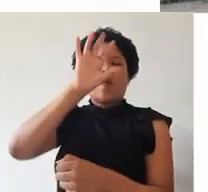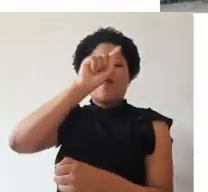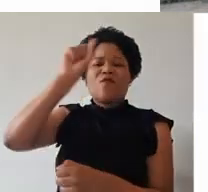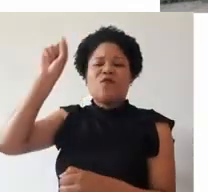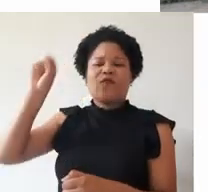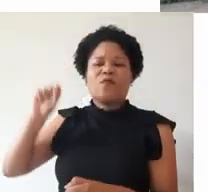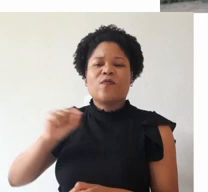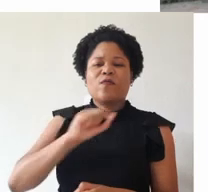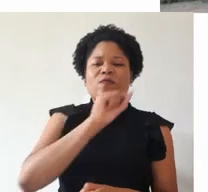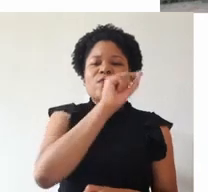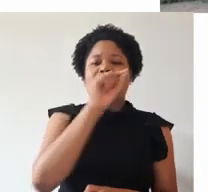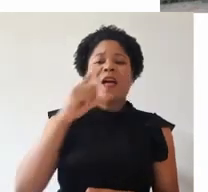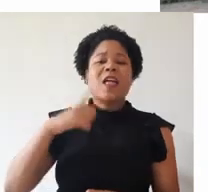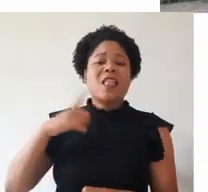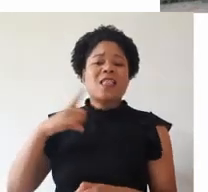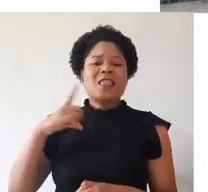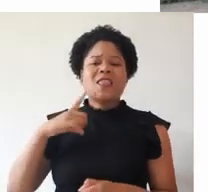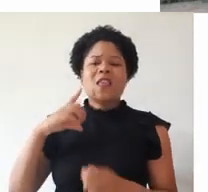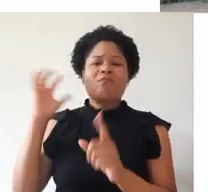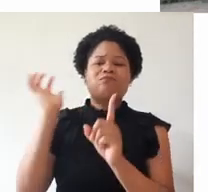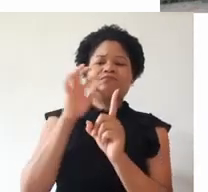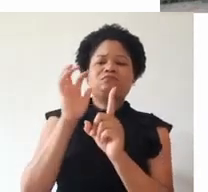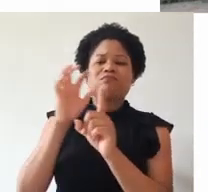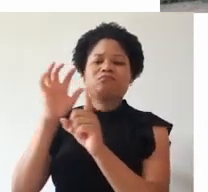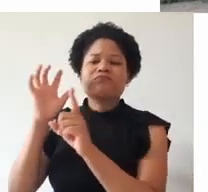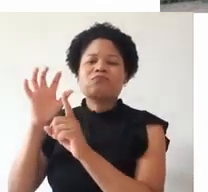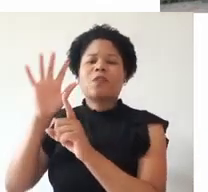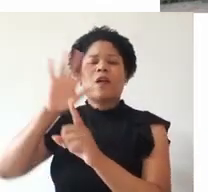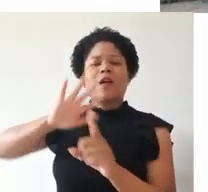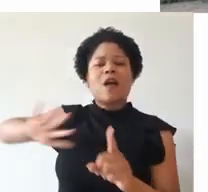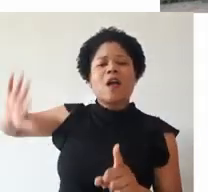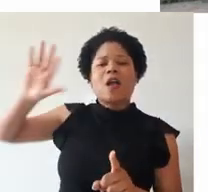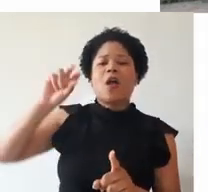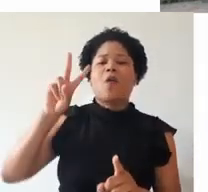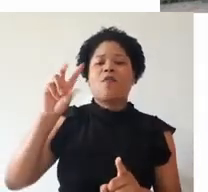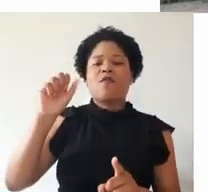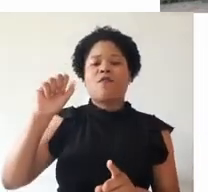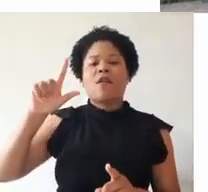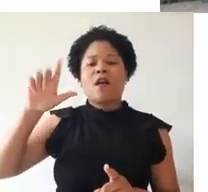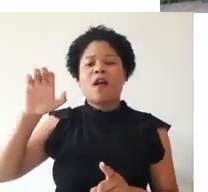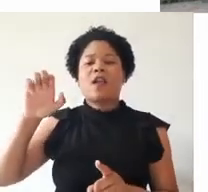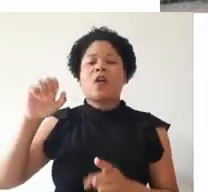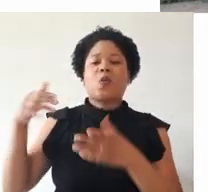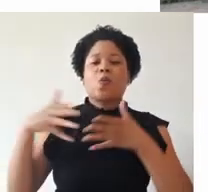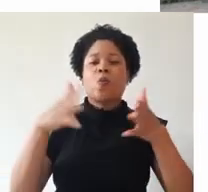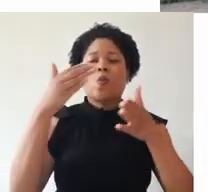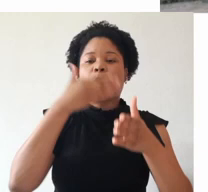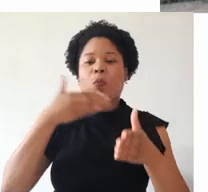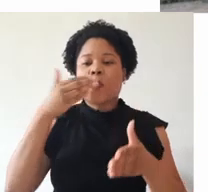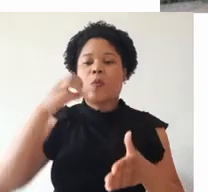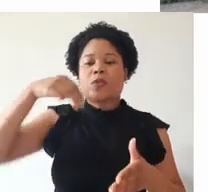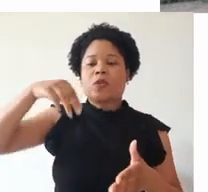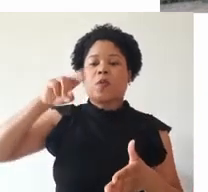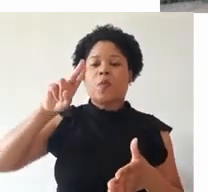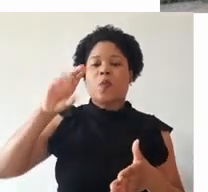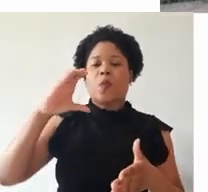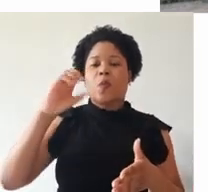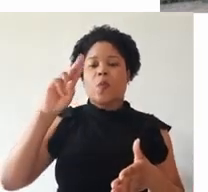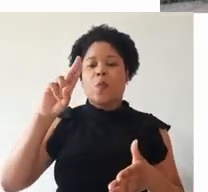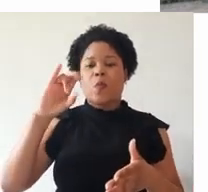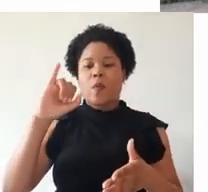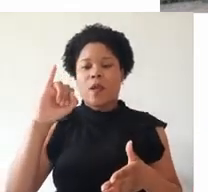regiões, exercendo uma expressiva influência no Vale do Rio Doce, Vale do Mucuri e Vale do